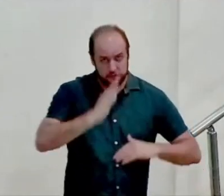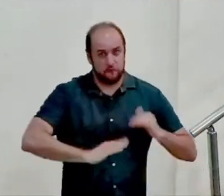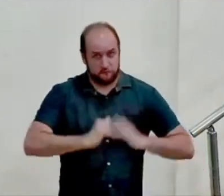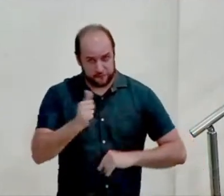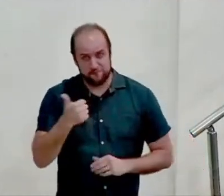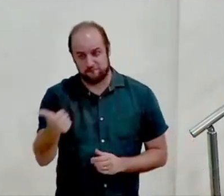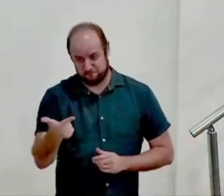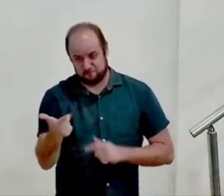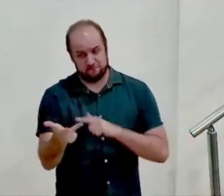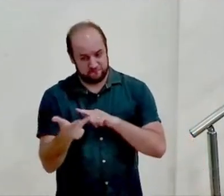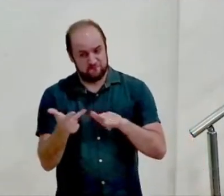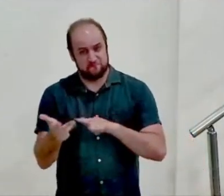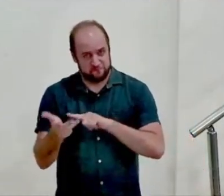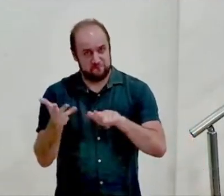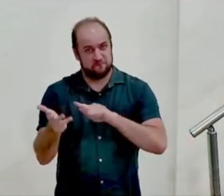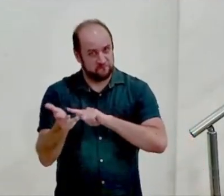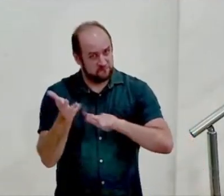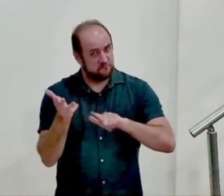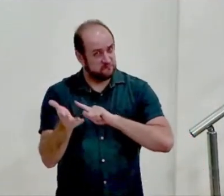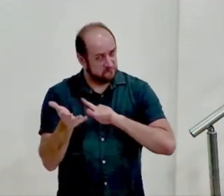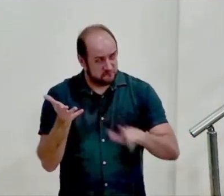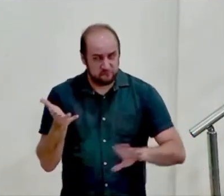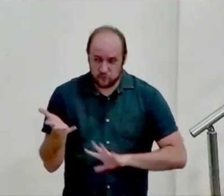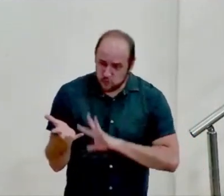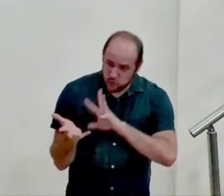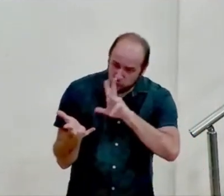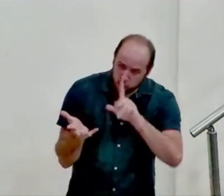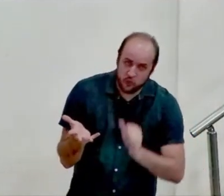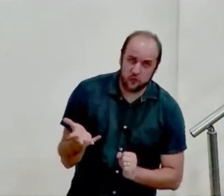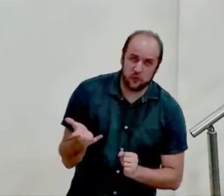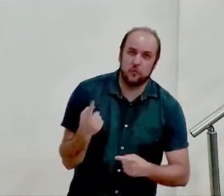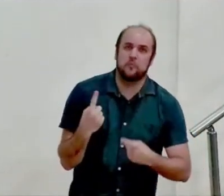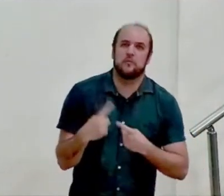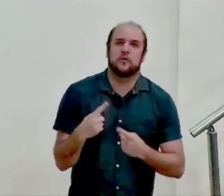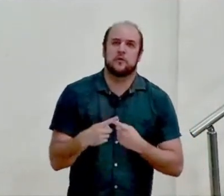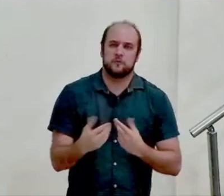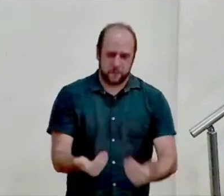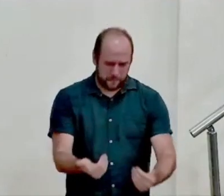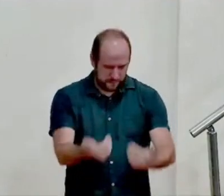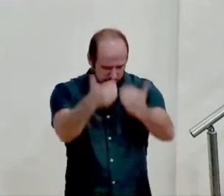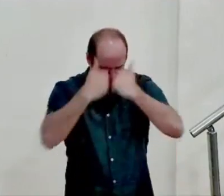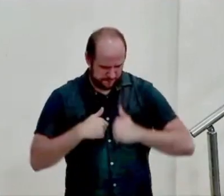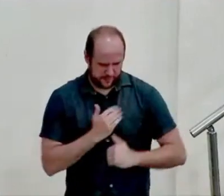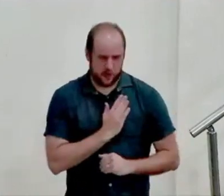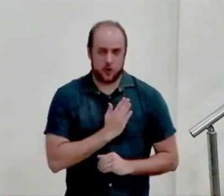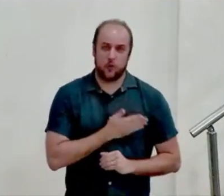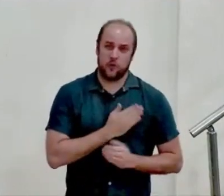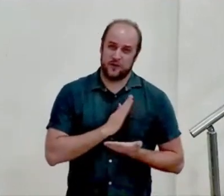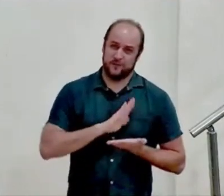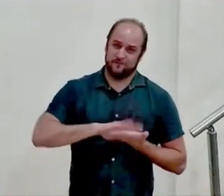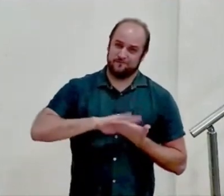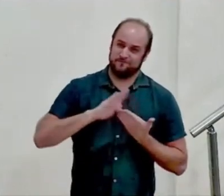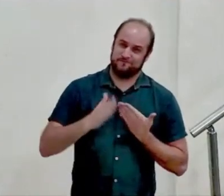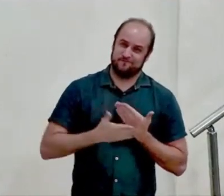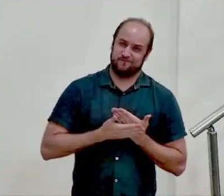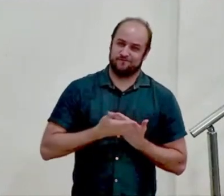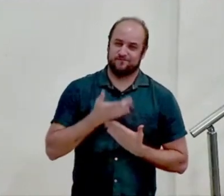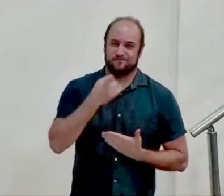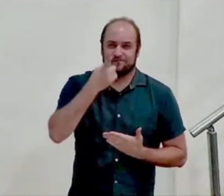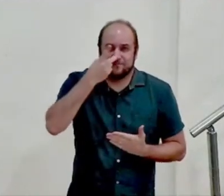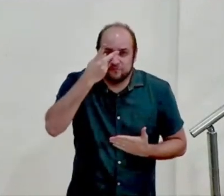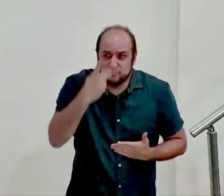x, y e z por causa de como o seu coração interpreta reage